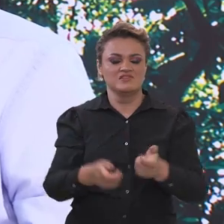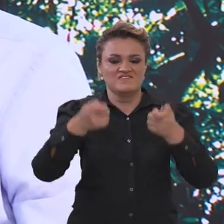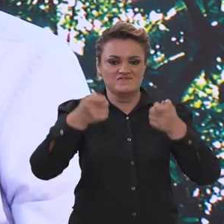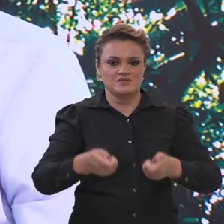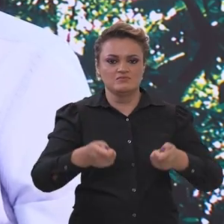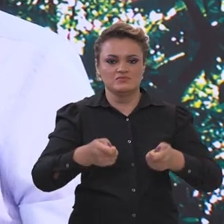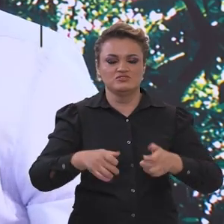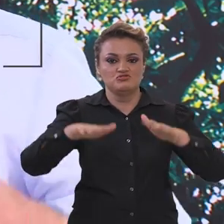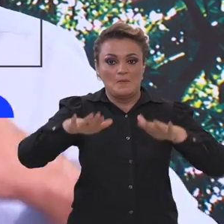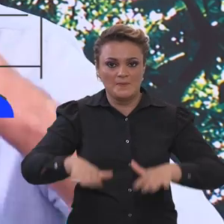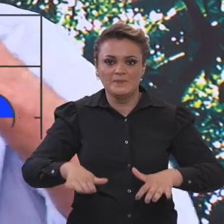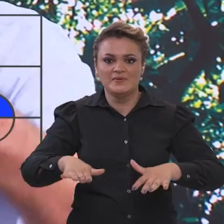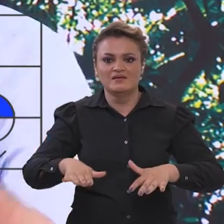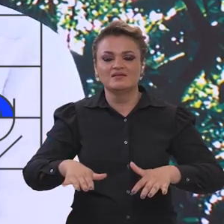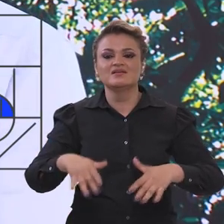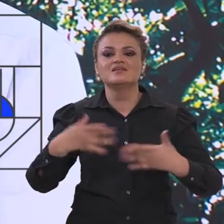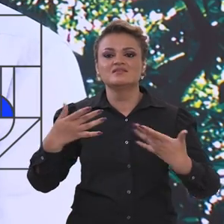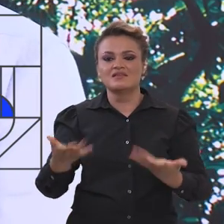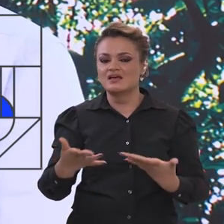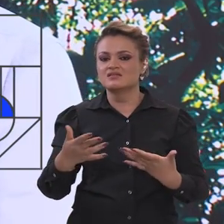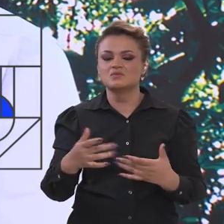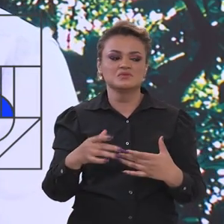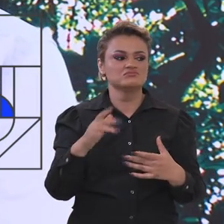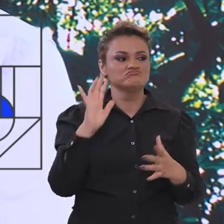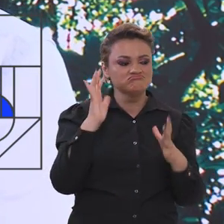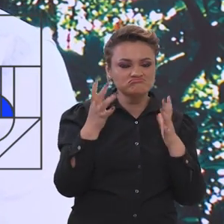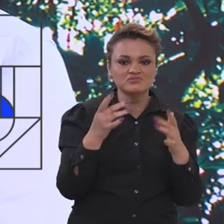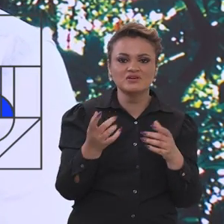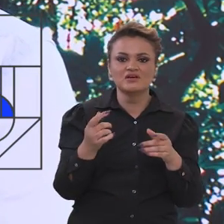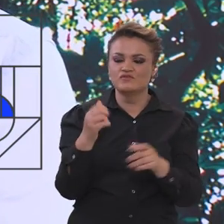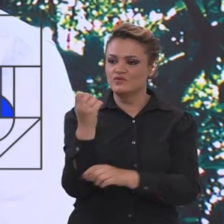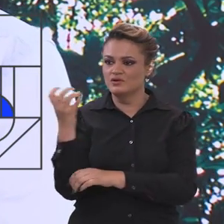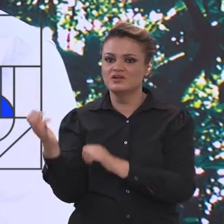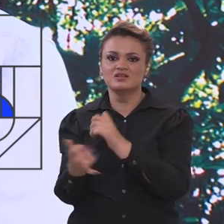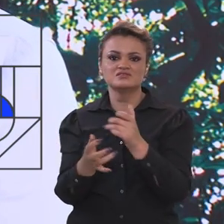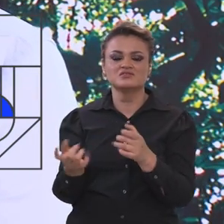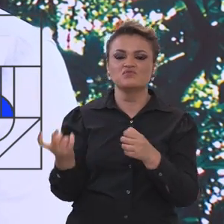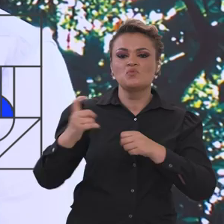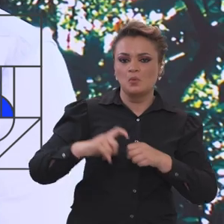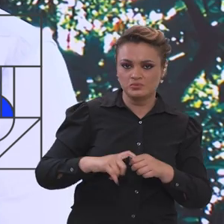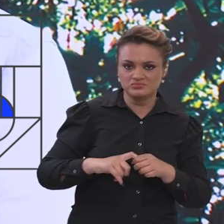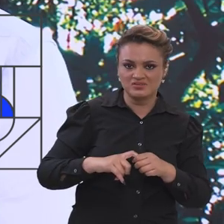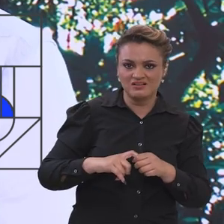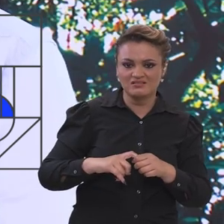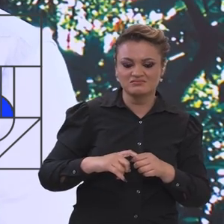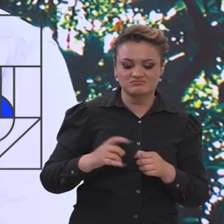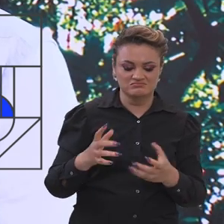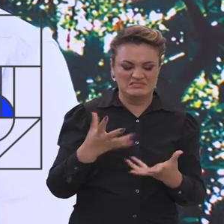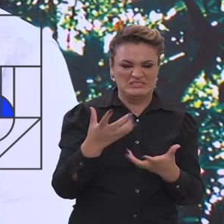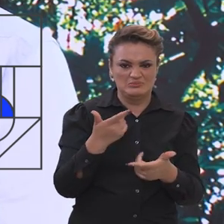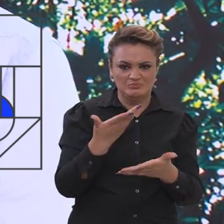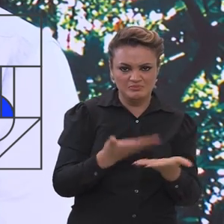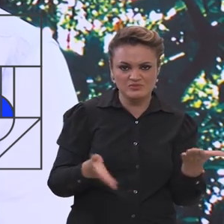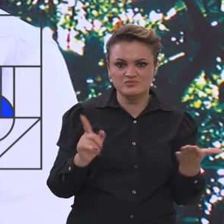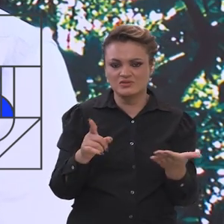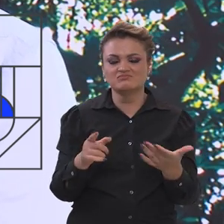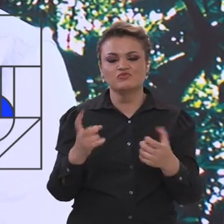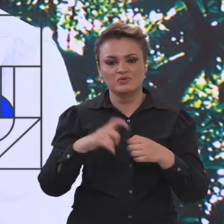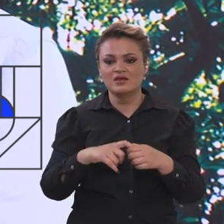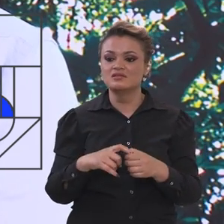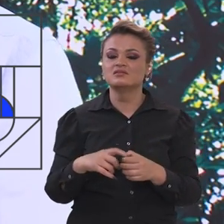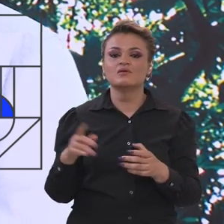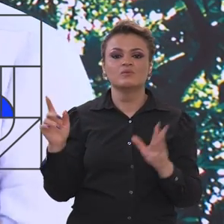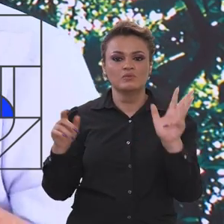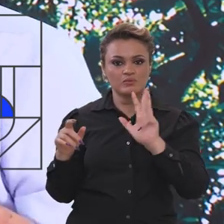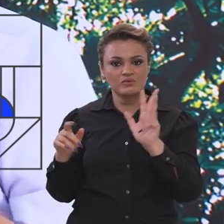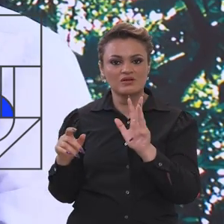de pé e poder, onde puder, recuperar as florestas degradadas. Então, essa decisão do presidente